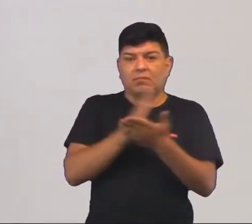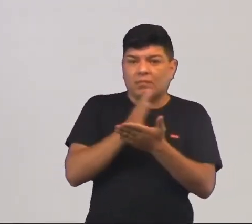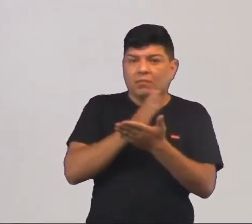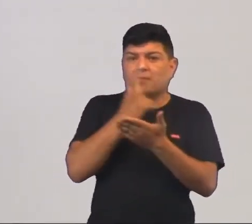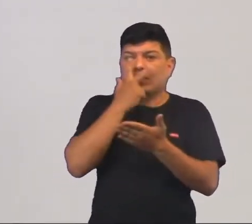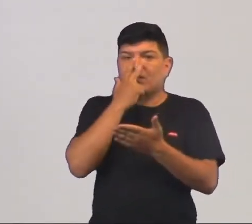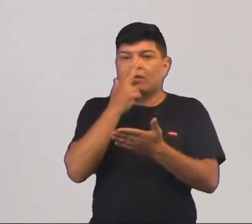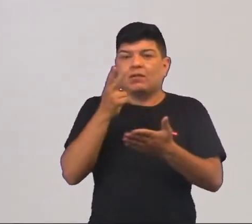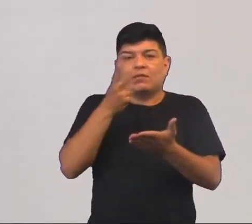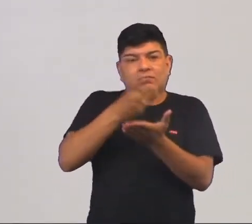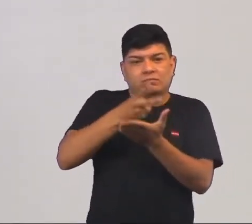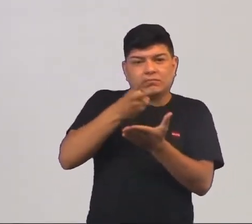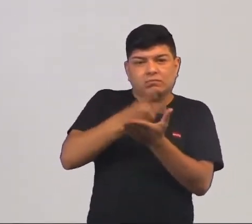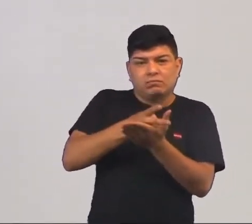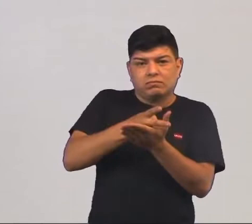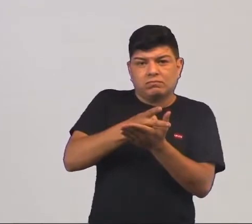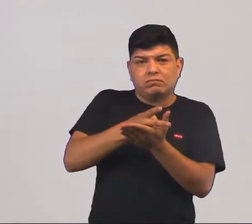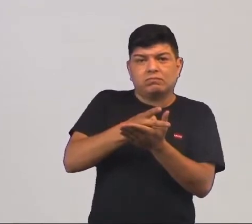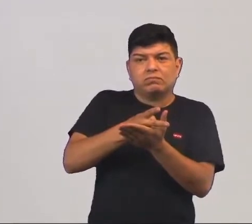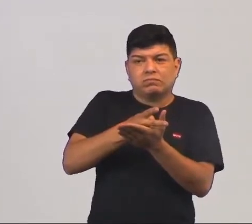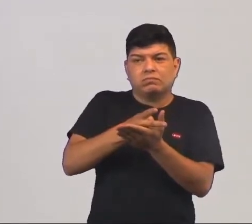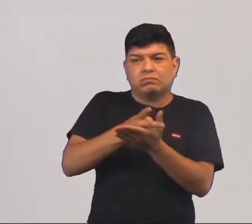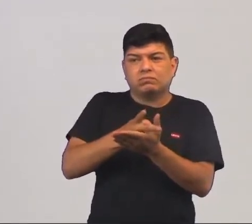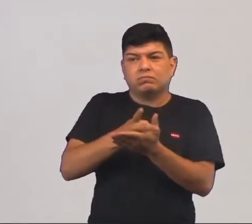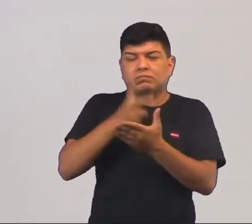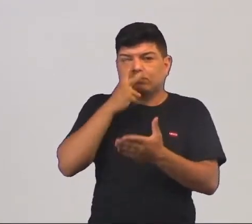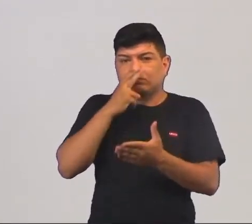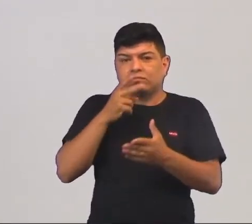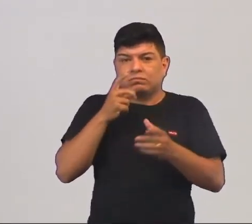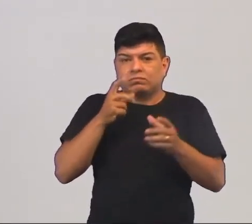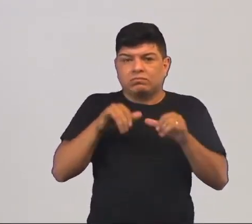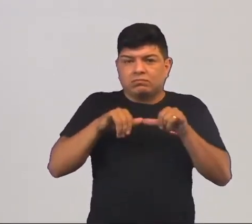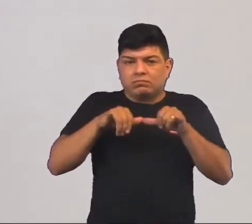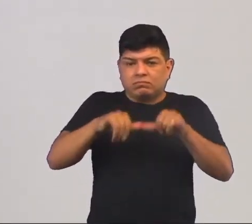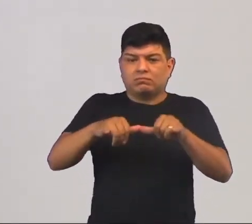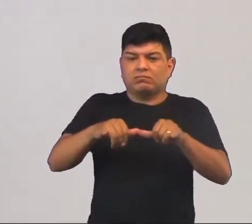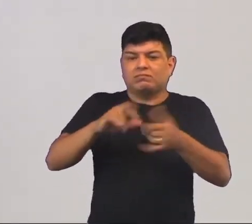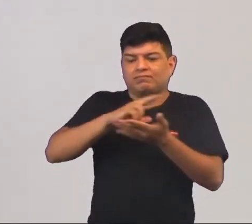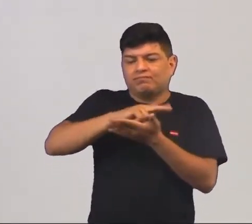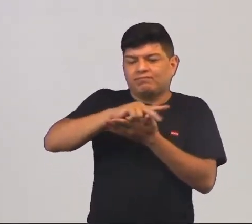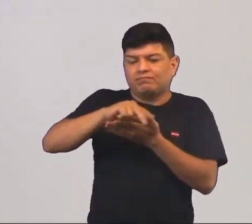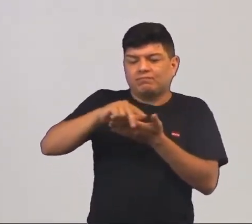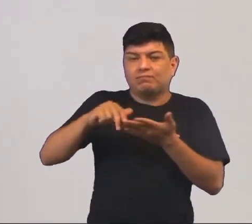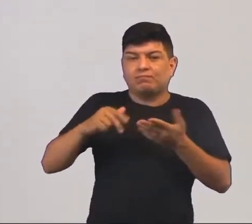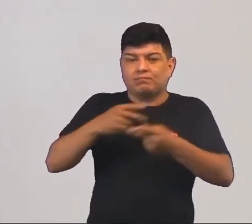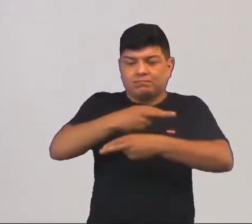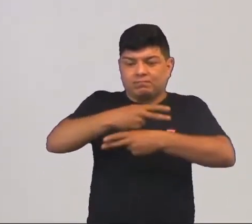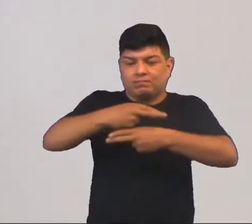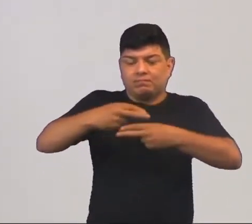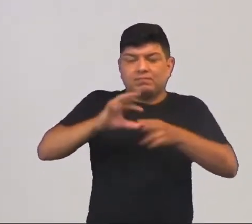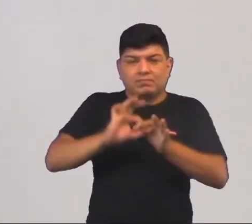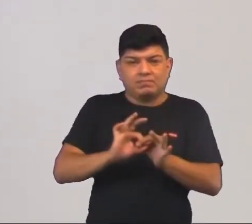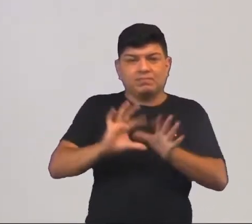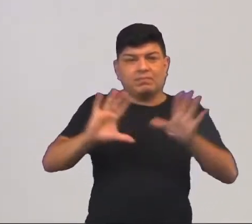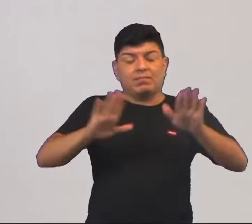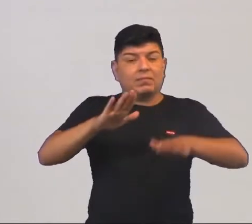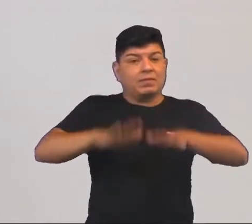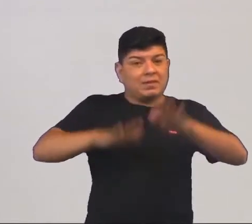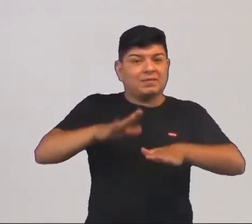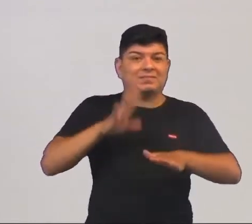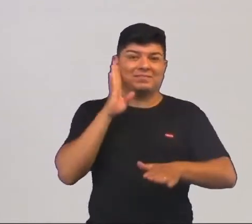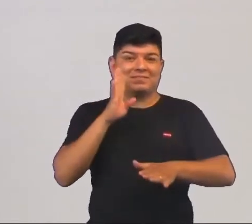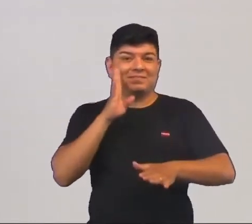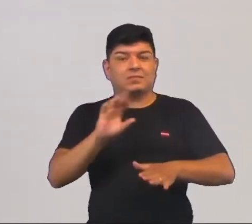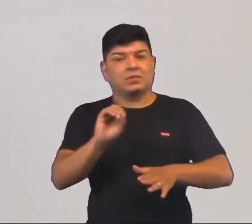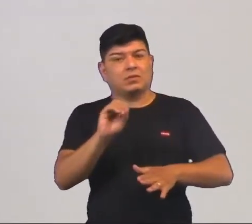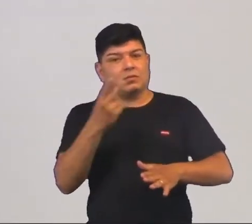dizem que é sempre uma gôndola de supermercado com vários bens que estão disponíveis, às vezes de forma